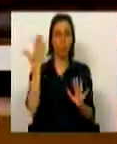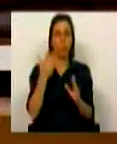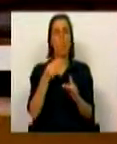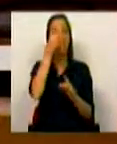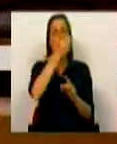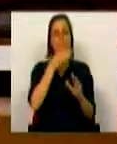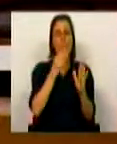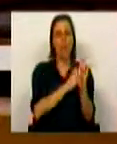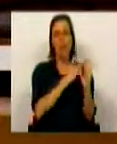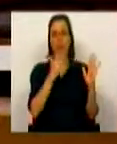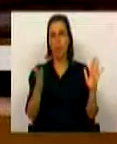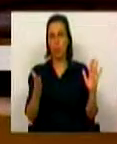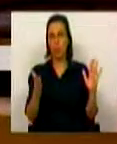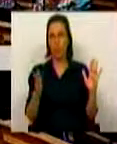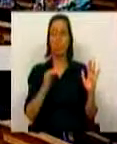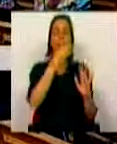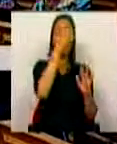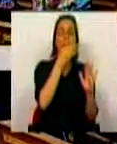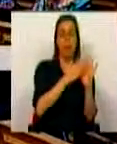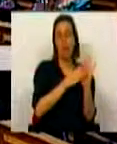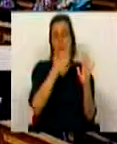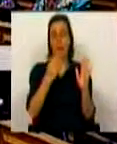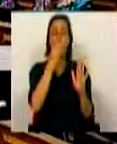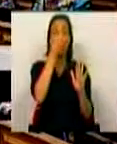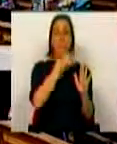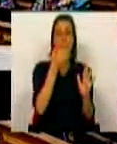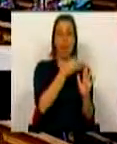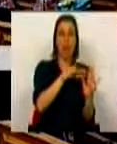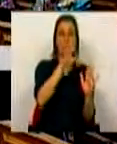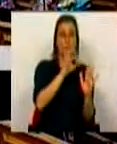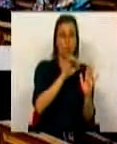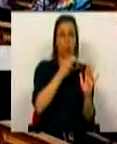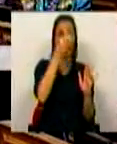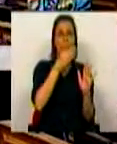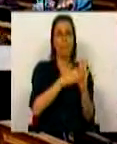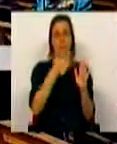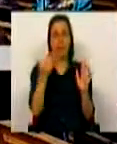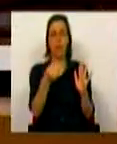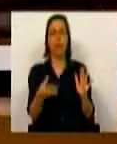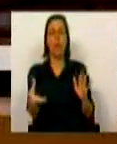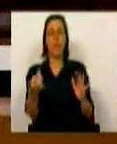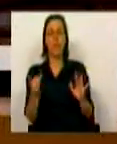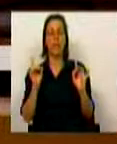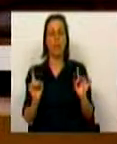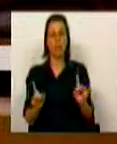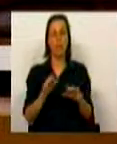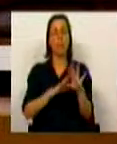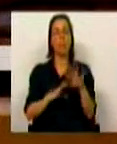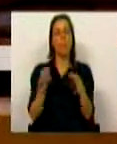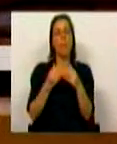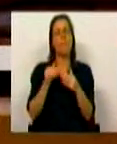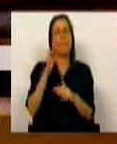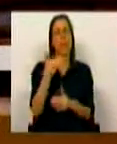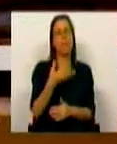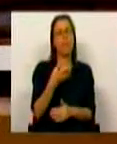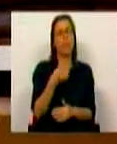maio de 2018 e maio de 2019 foram feitas mais